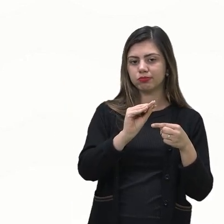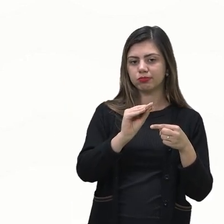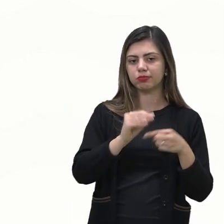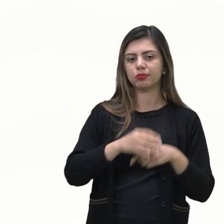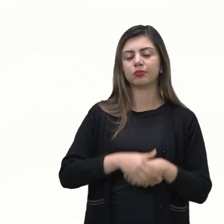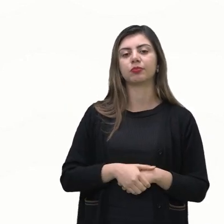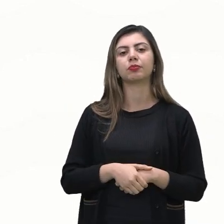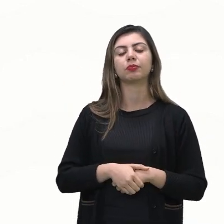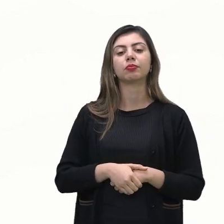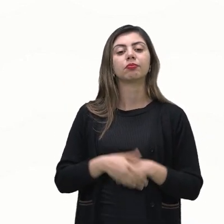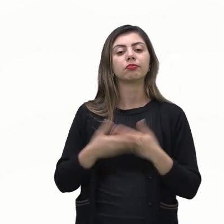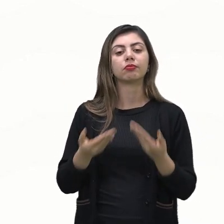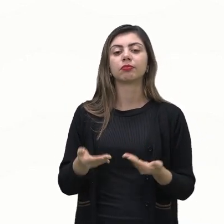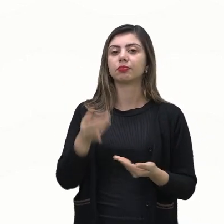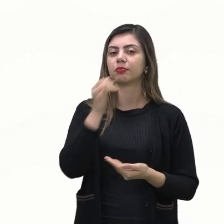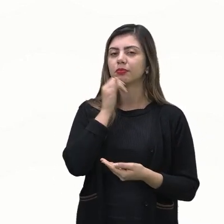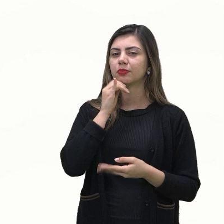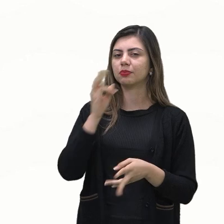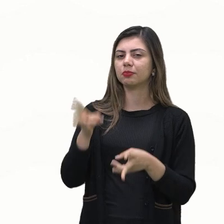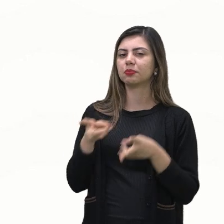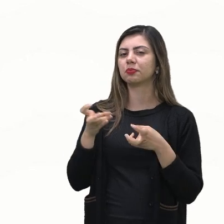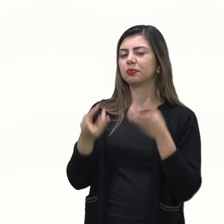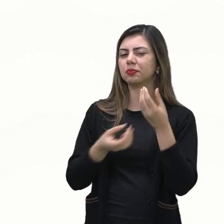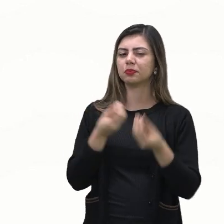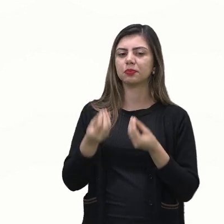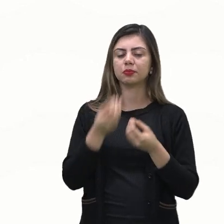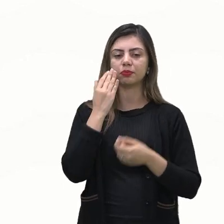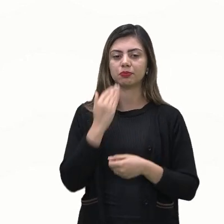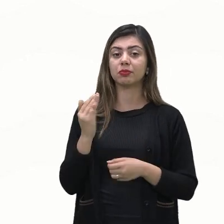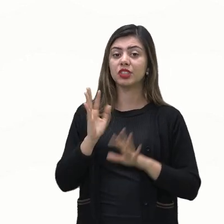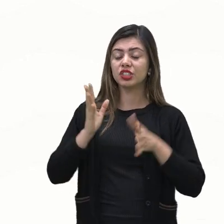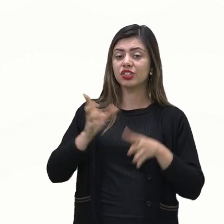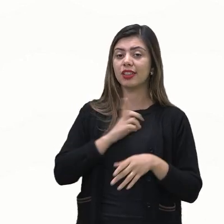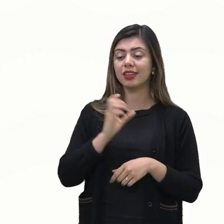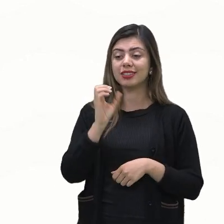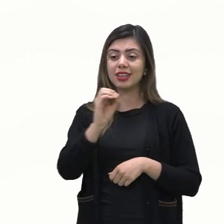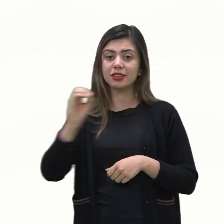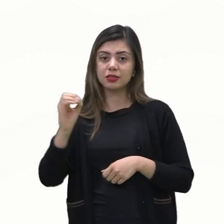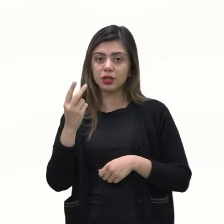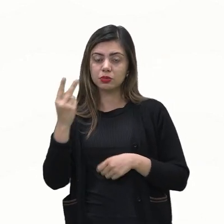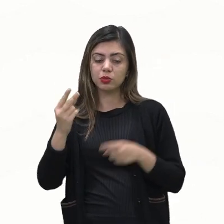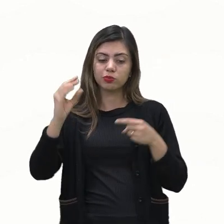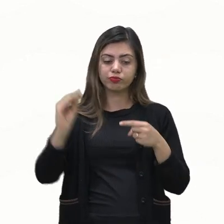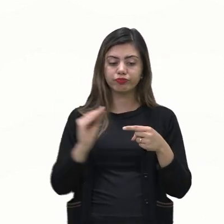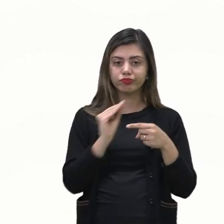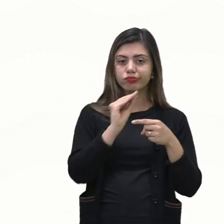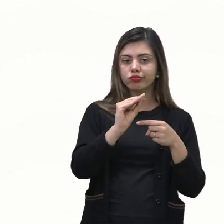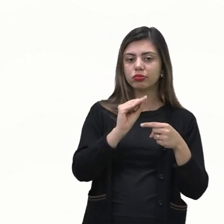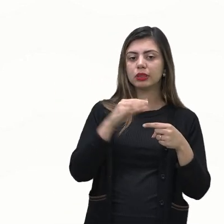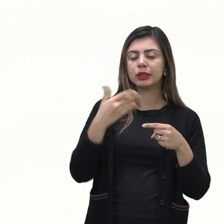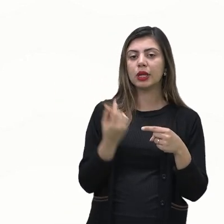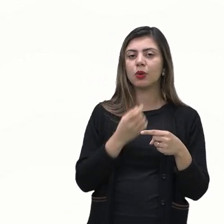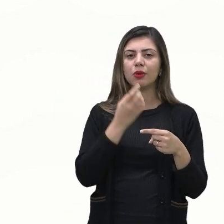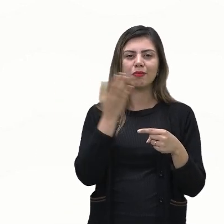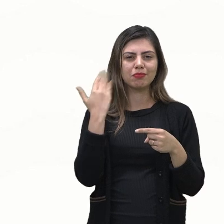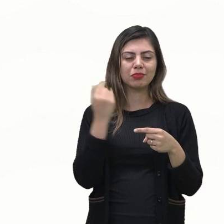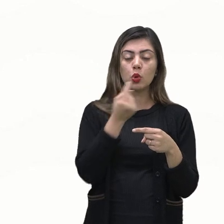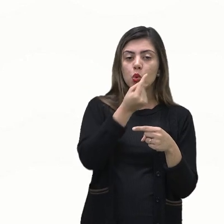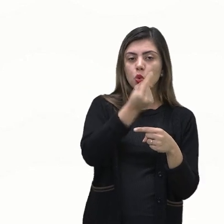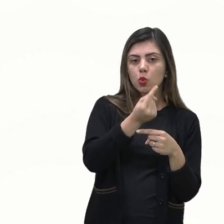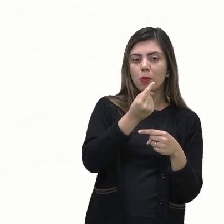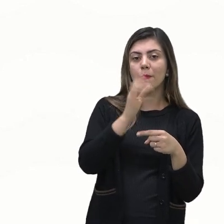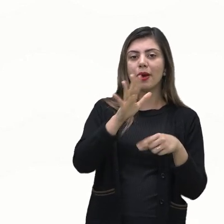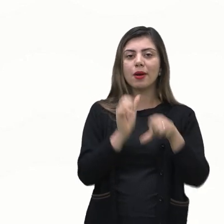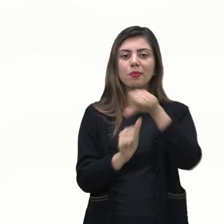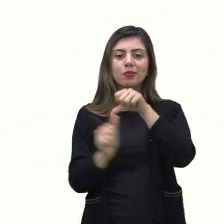nesse exemplo verifiquem que ao acrescentar dois zeros o que era o número um se transformou